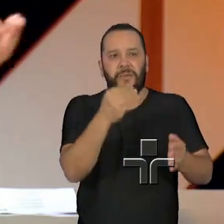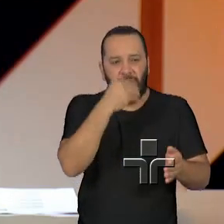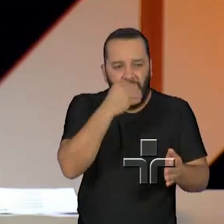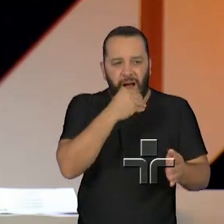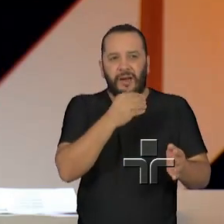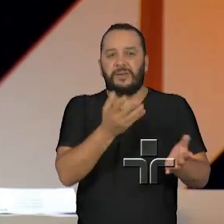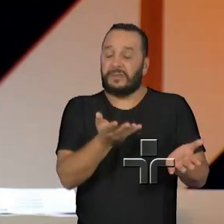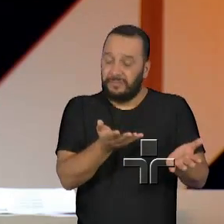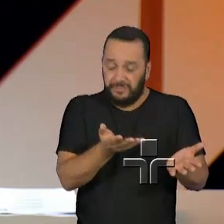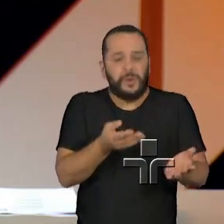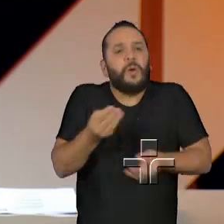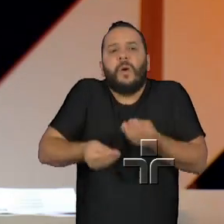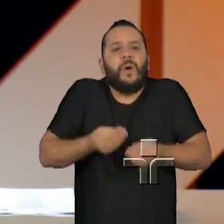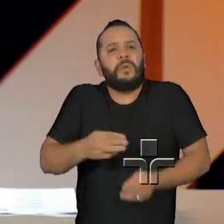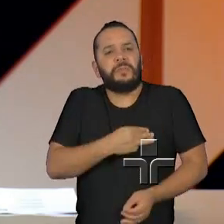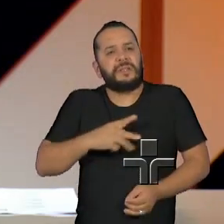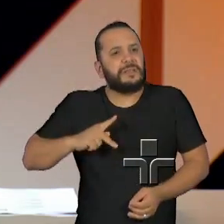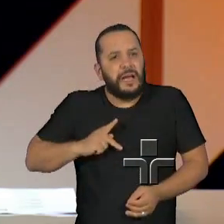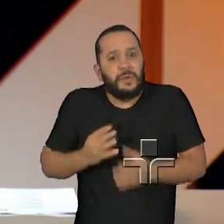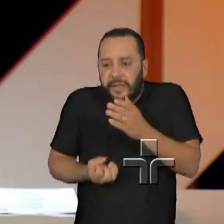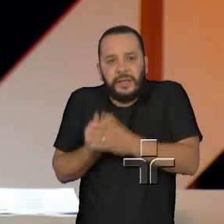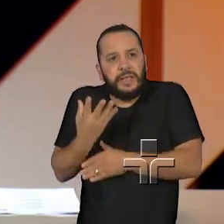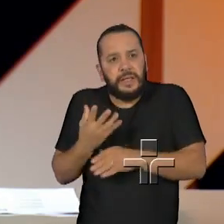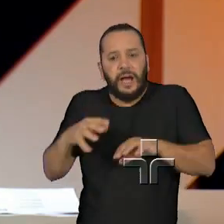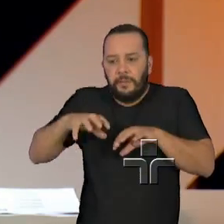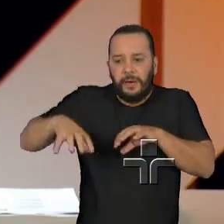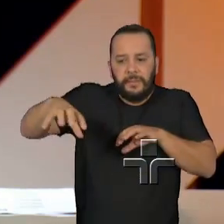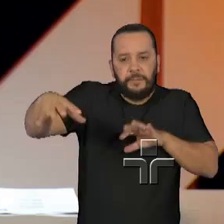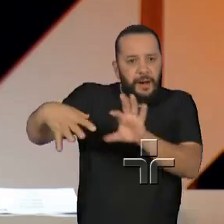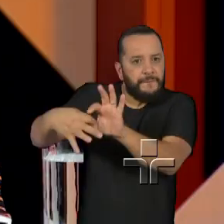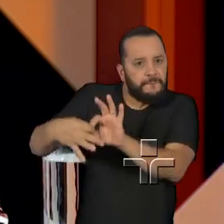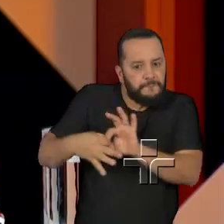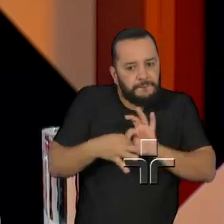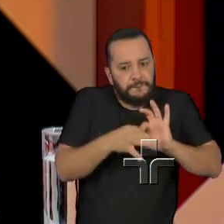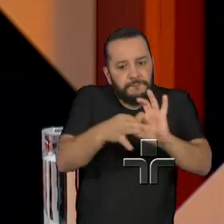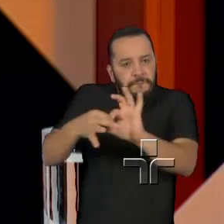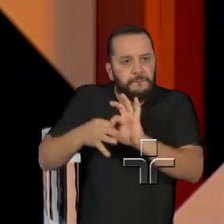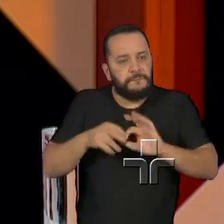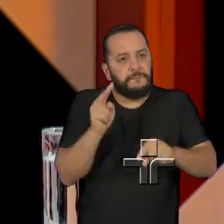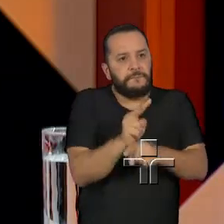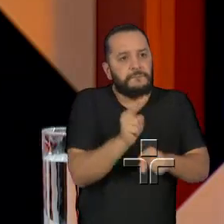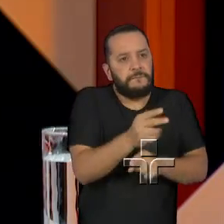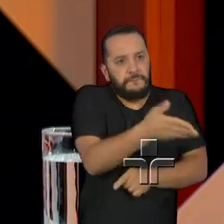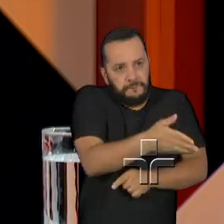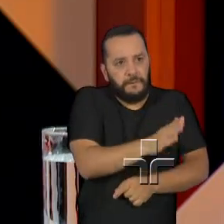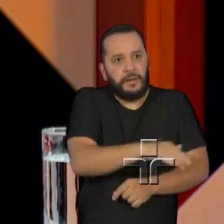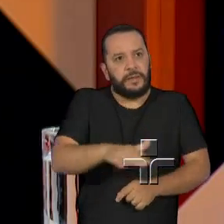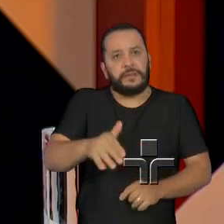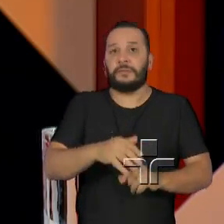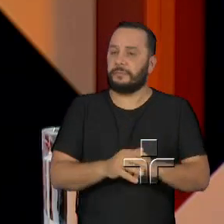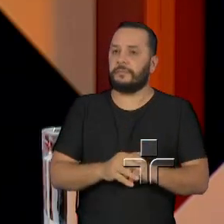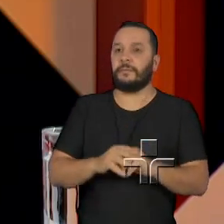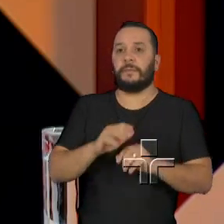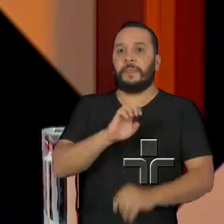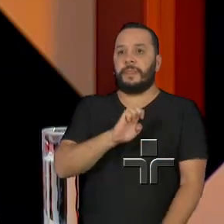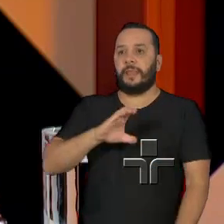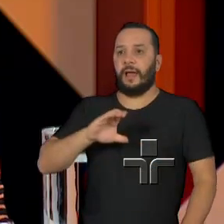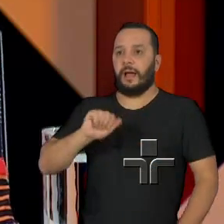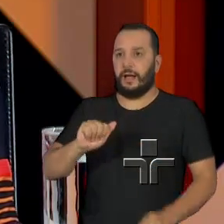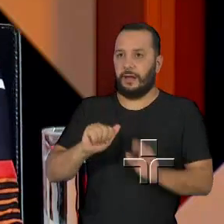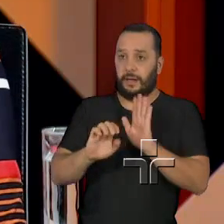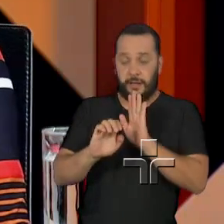em cada região do Estado e fazer essa proteção da criança? O Estatuto da Criança e Adolescente é a lei que dá